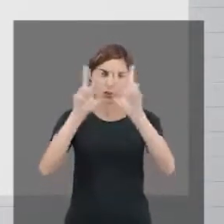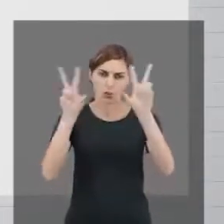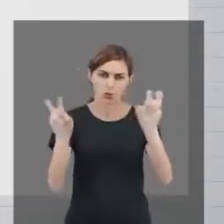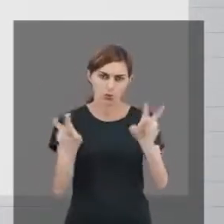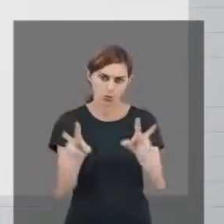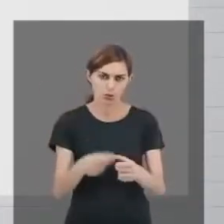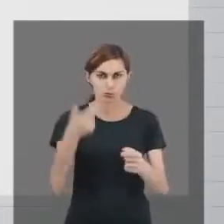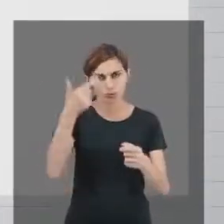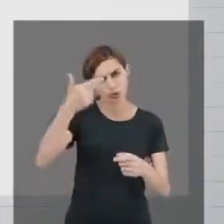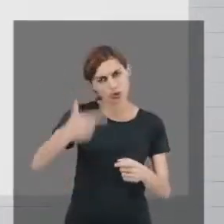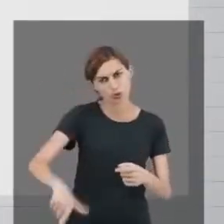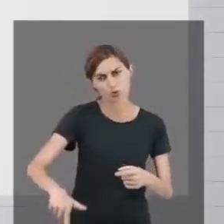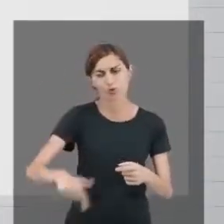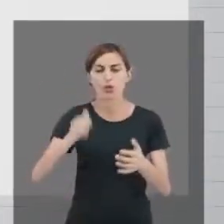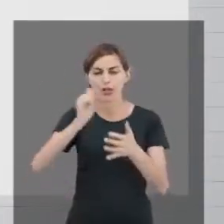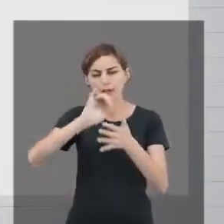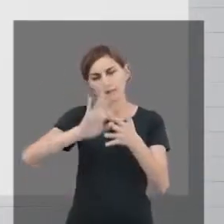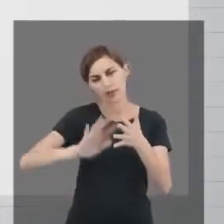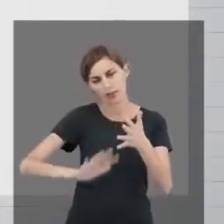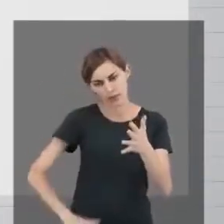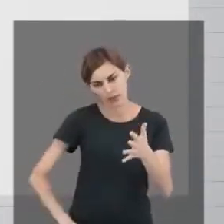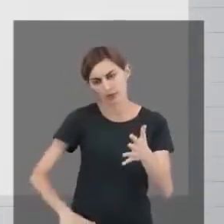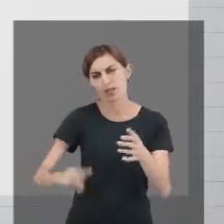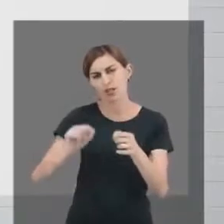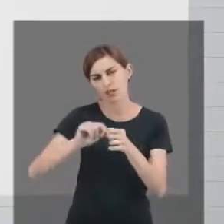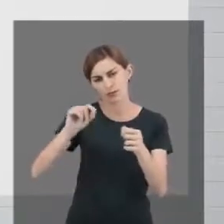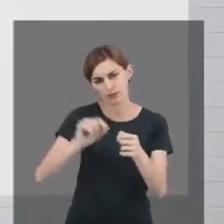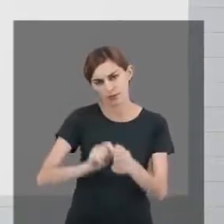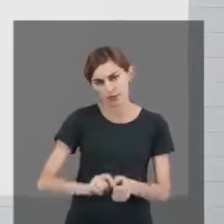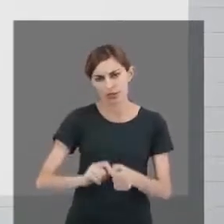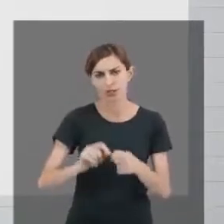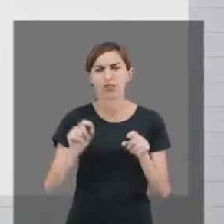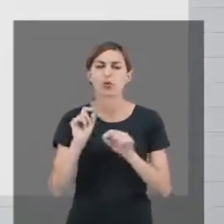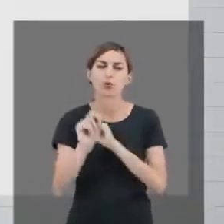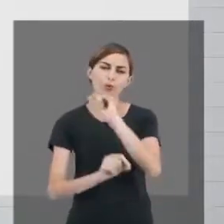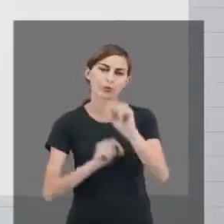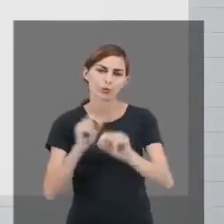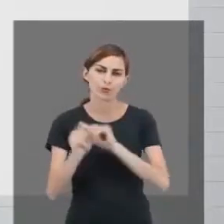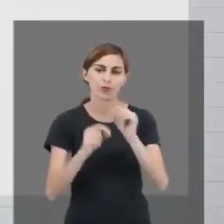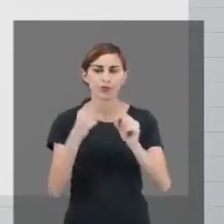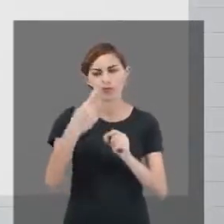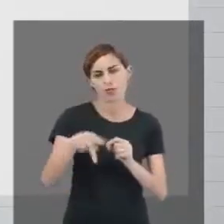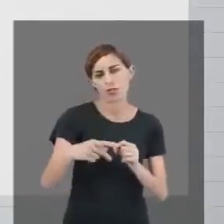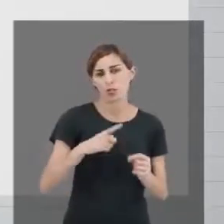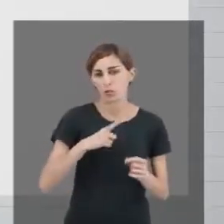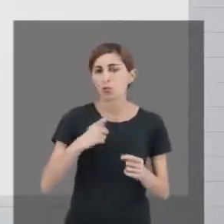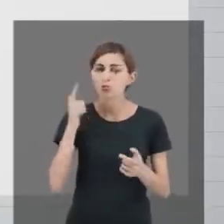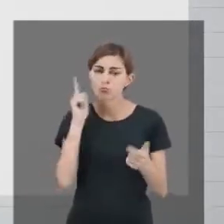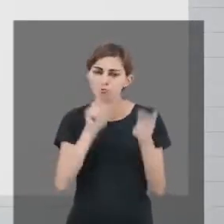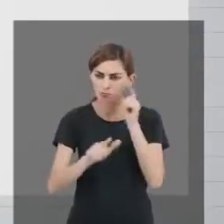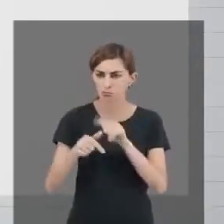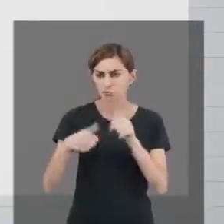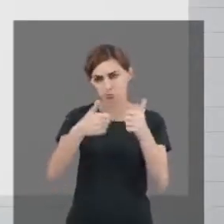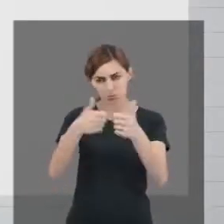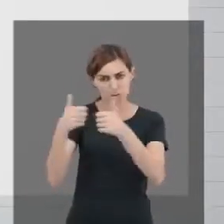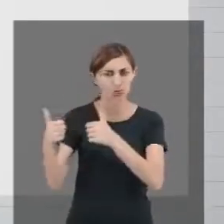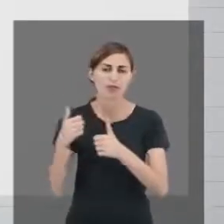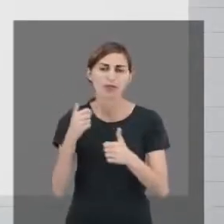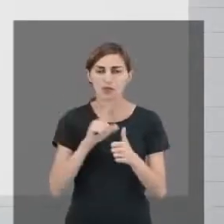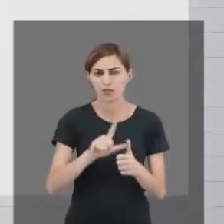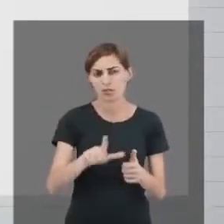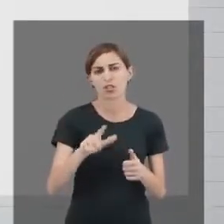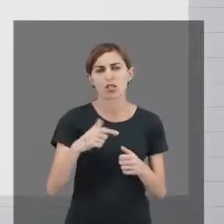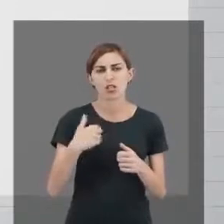novamente, com uma atividade a ser realizada. E que se você tiver êxito nessa atividade, você